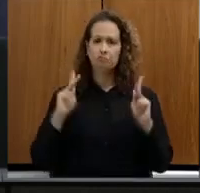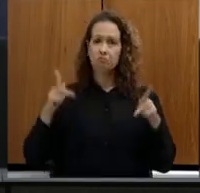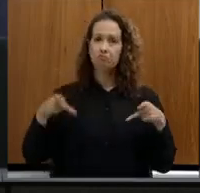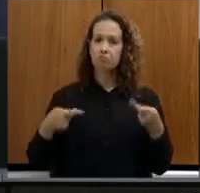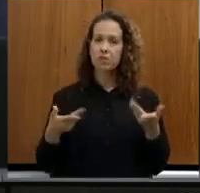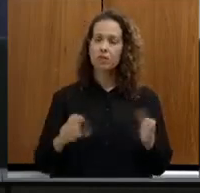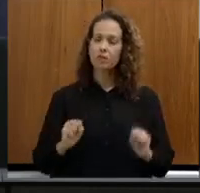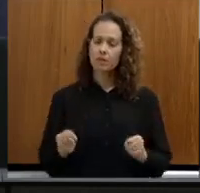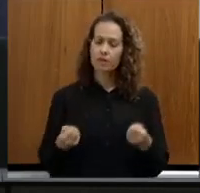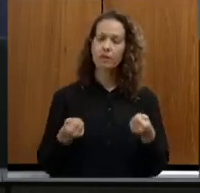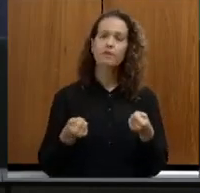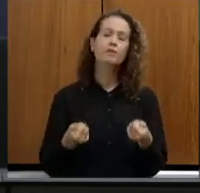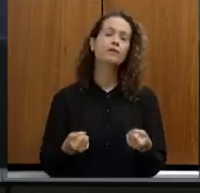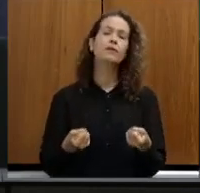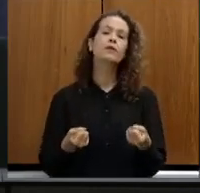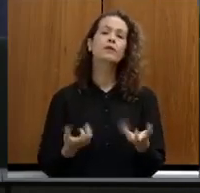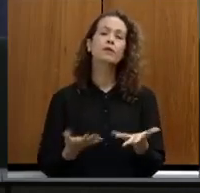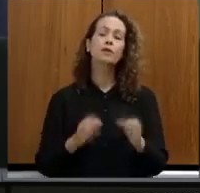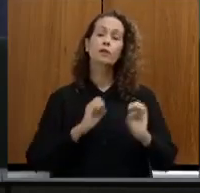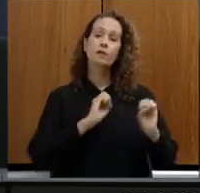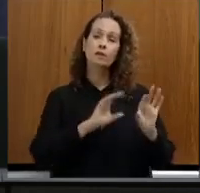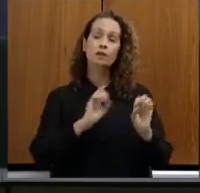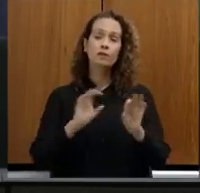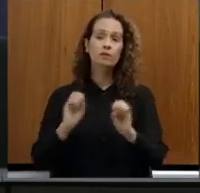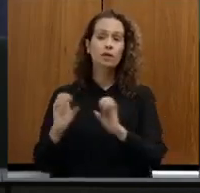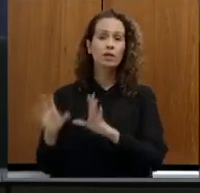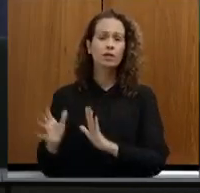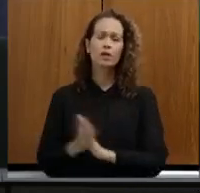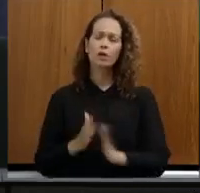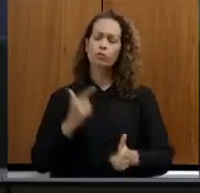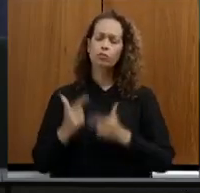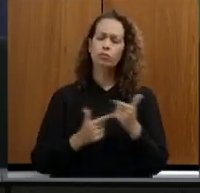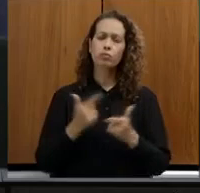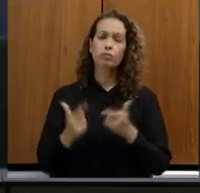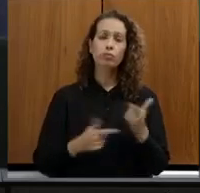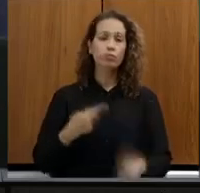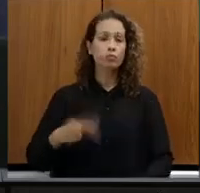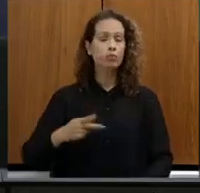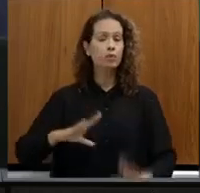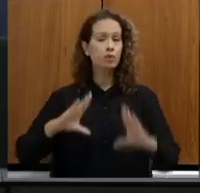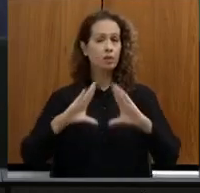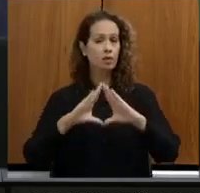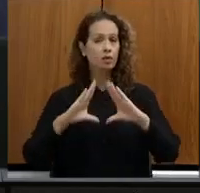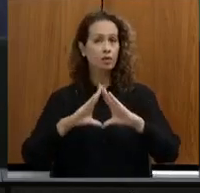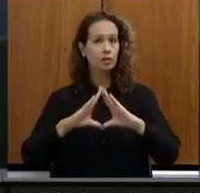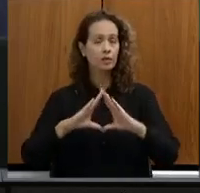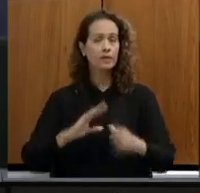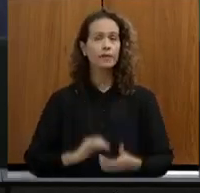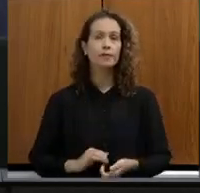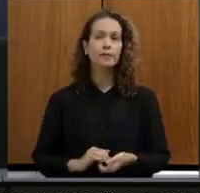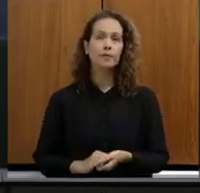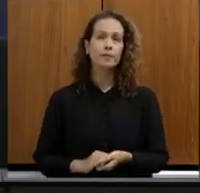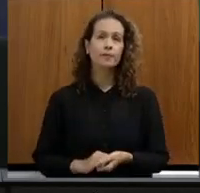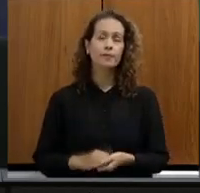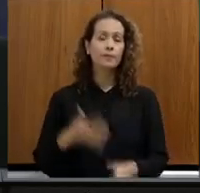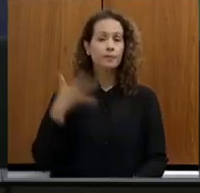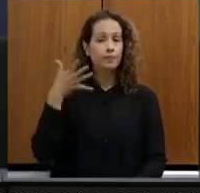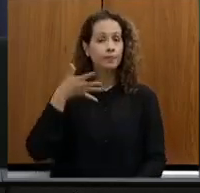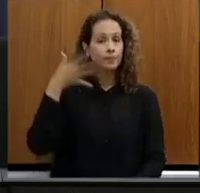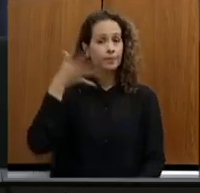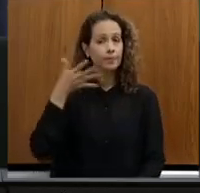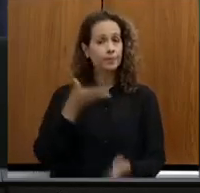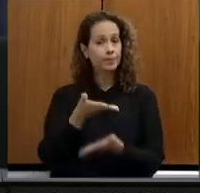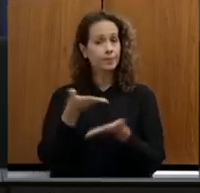pela defesa da educação, muito ativa nessa Assembleia Legislativa. Passo a palavra para que a vossa